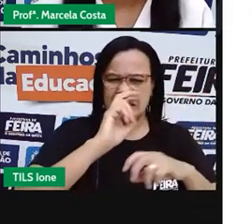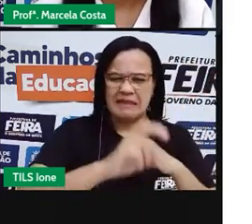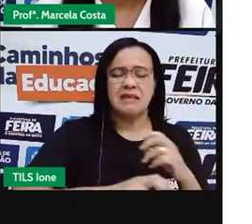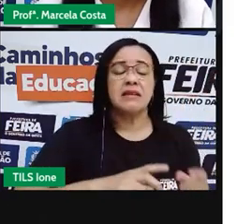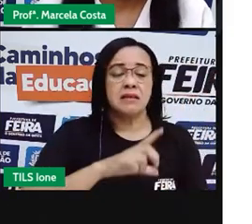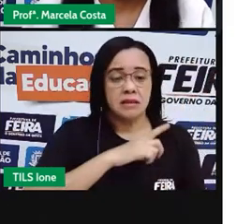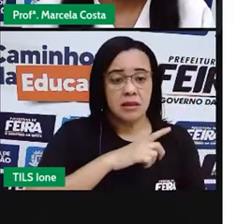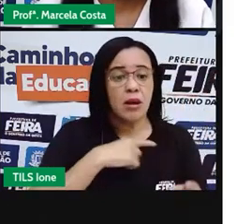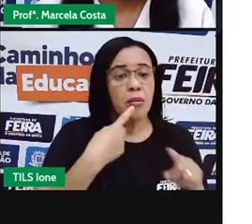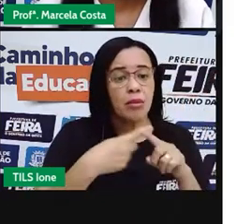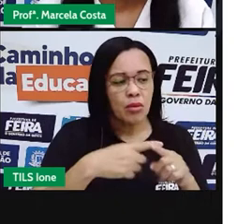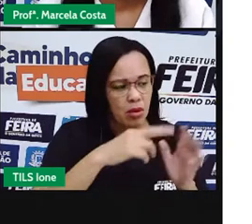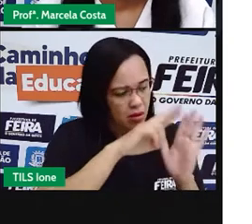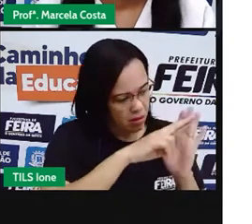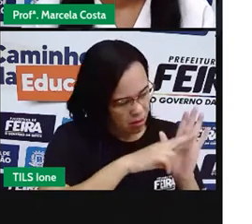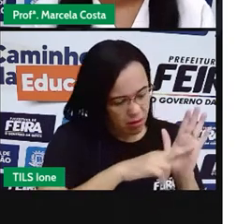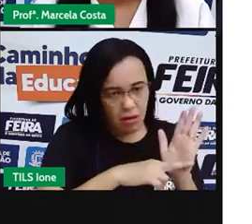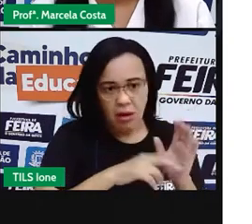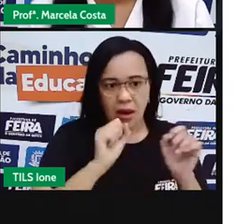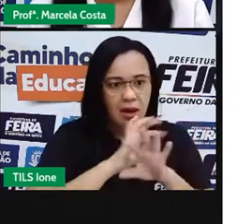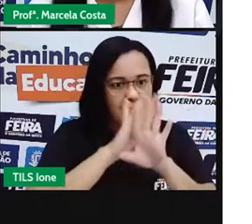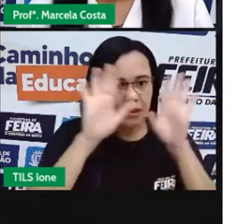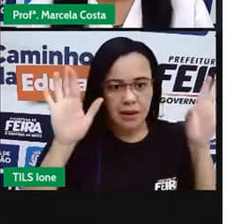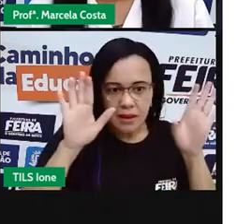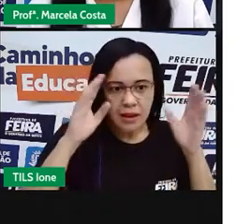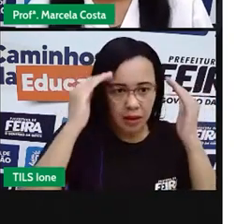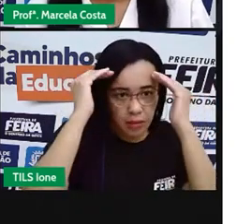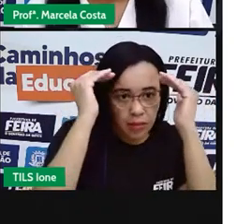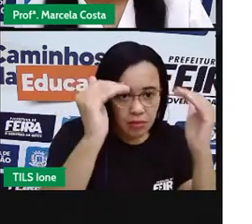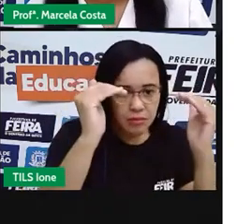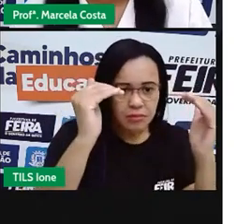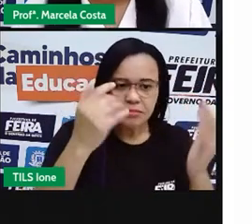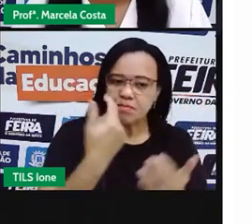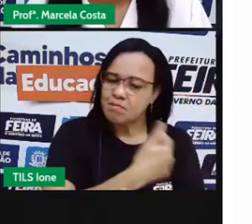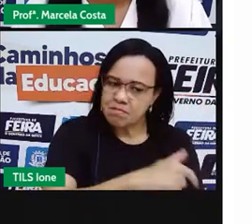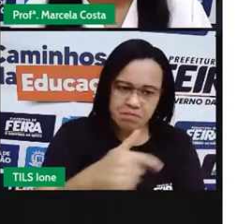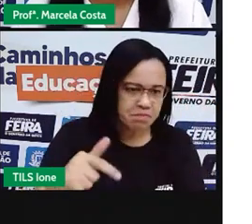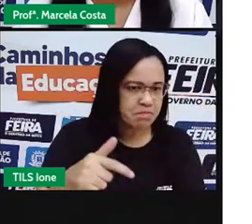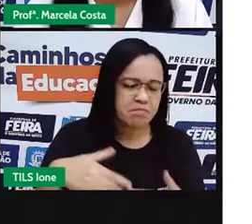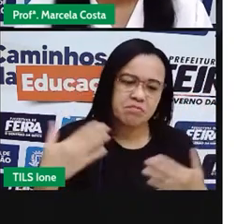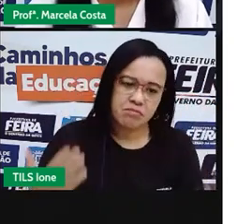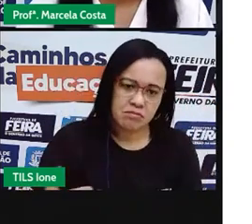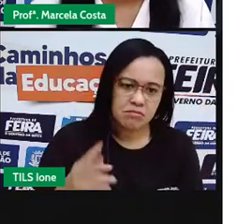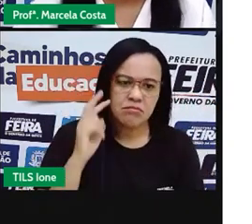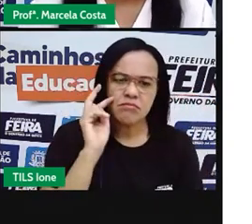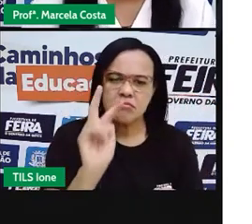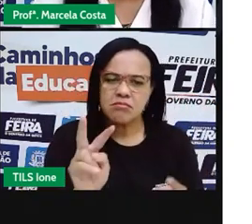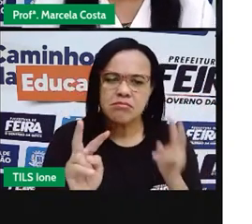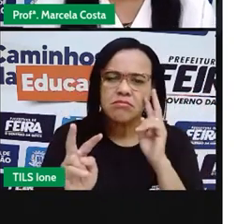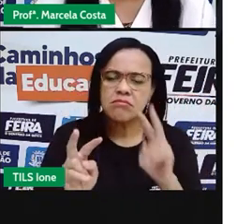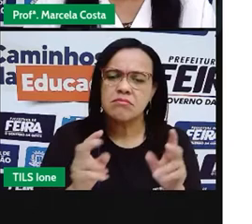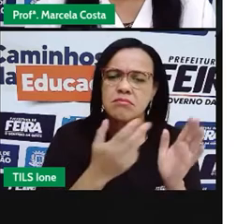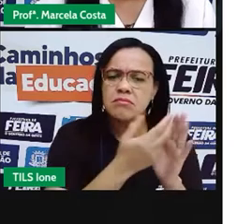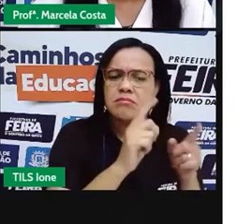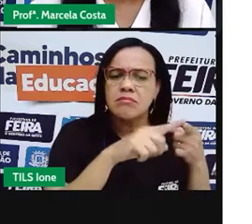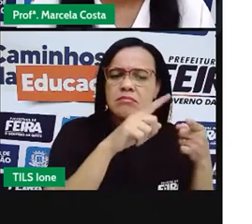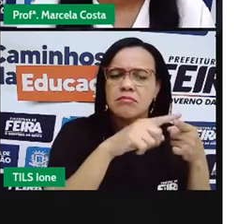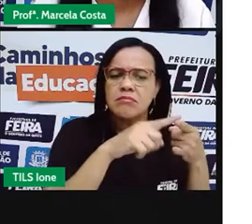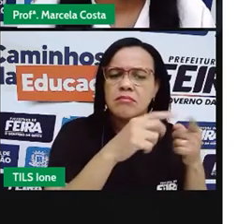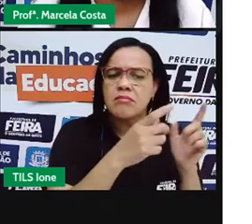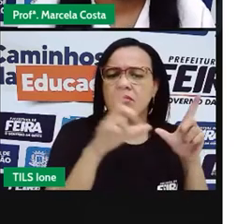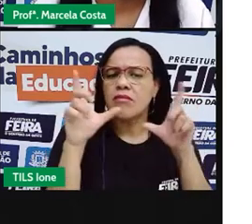não foram deixadas. Então, aí nessa rua, a gente vê lixo parado na rua.